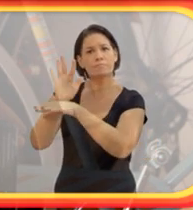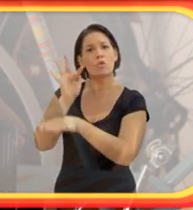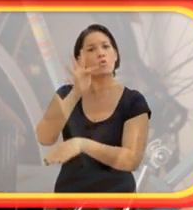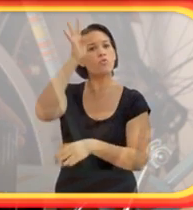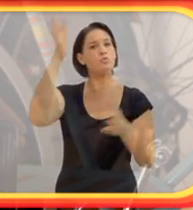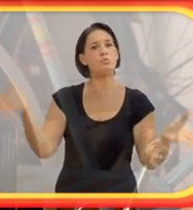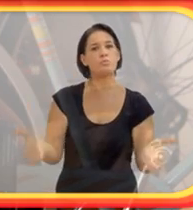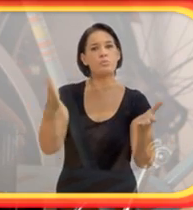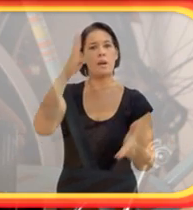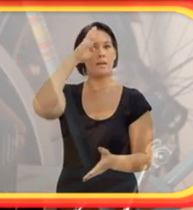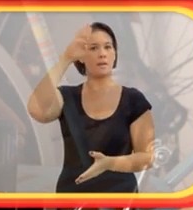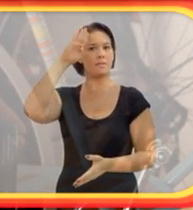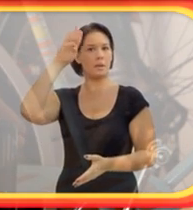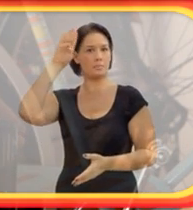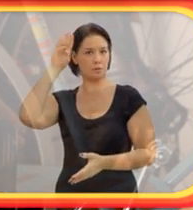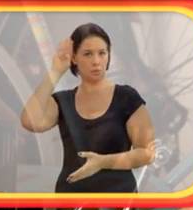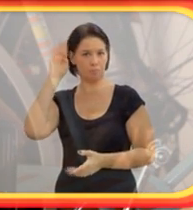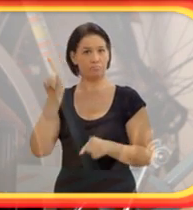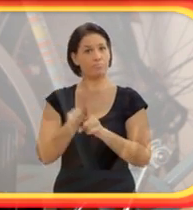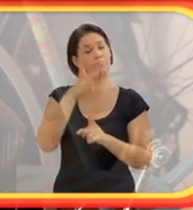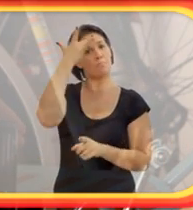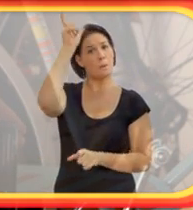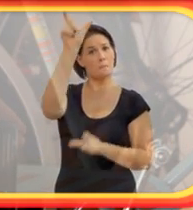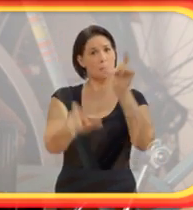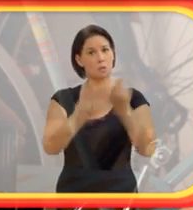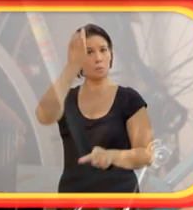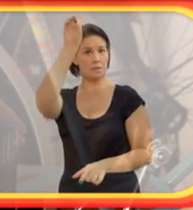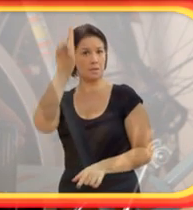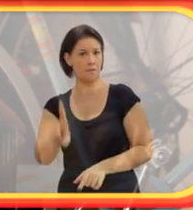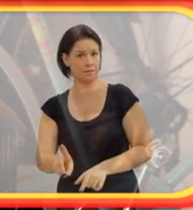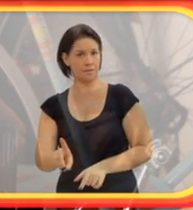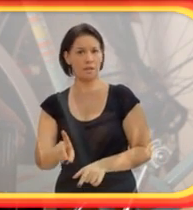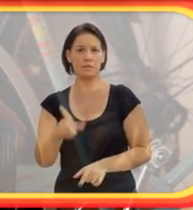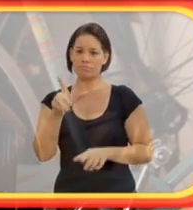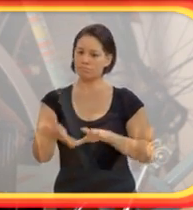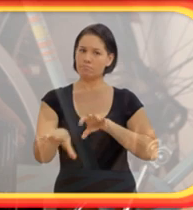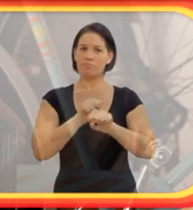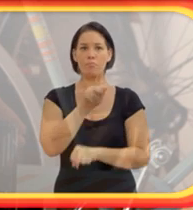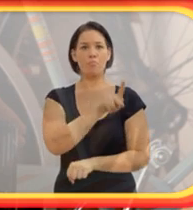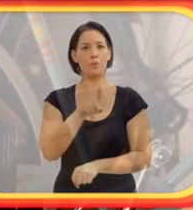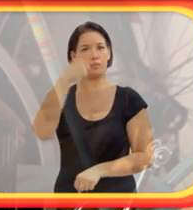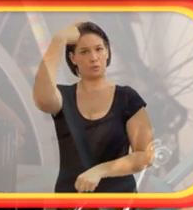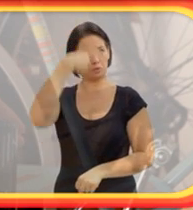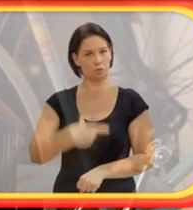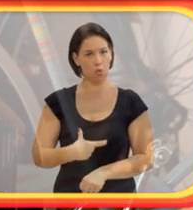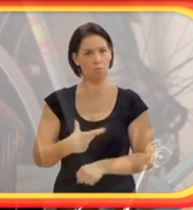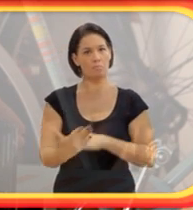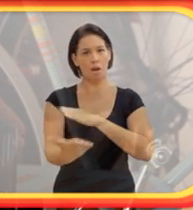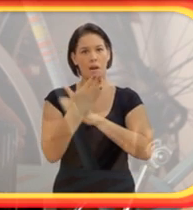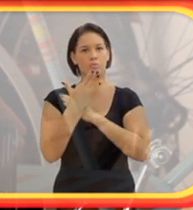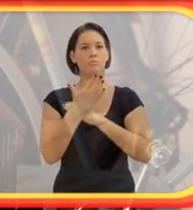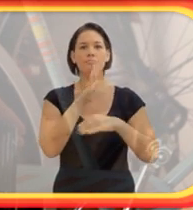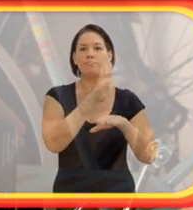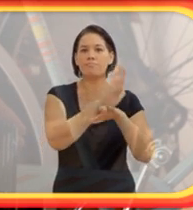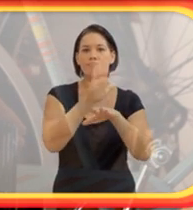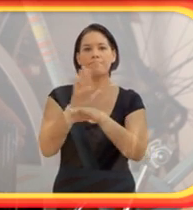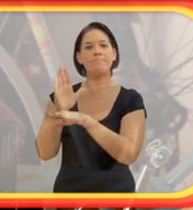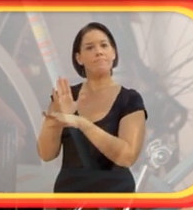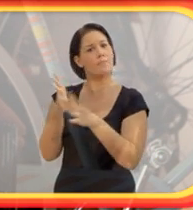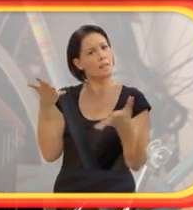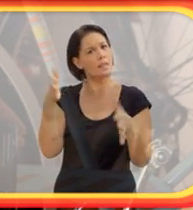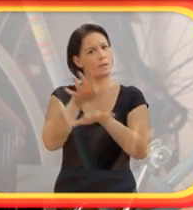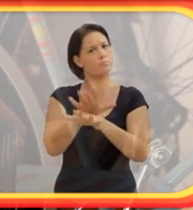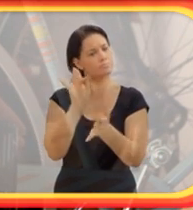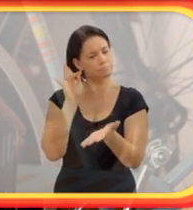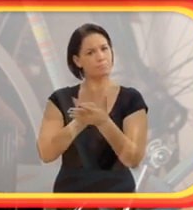acadêmicos e incentivar também as pessoas com deficiência a se formarem professores e ajudarem a colaborar